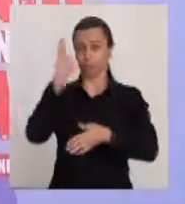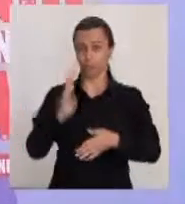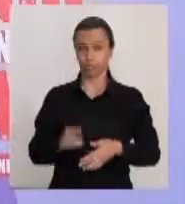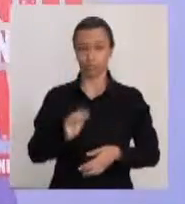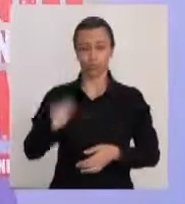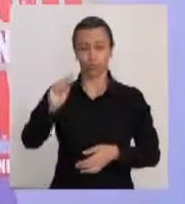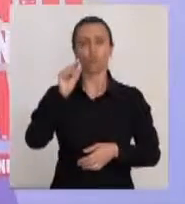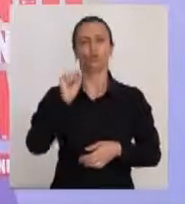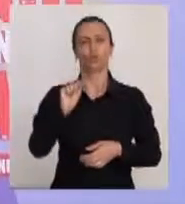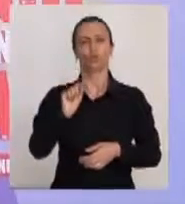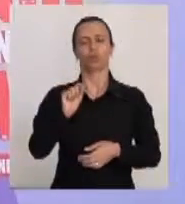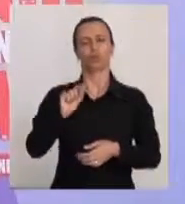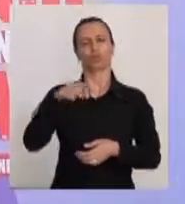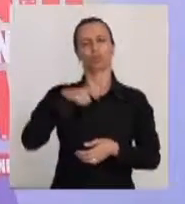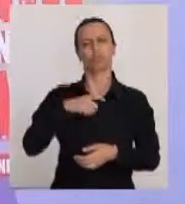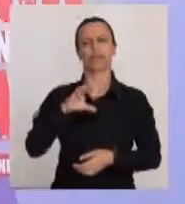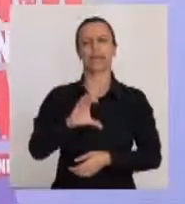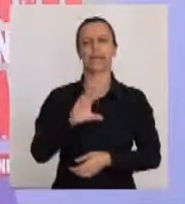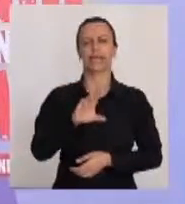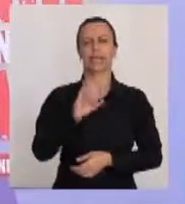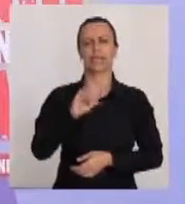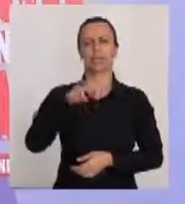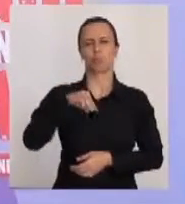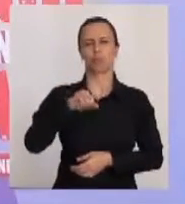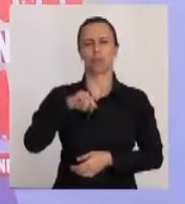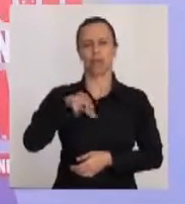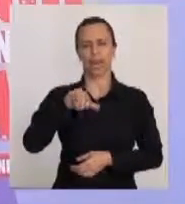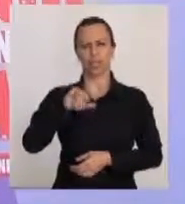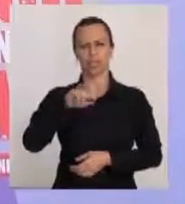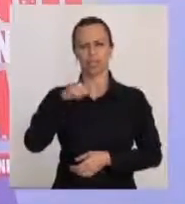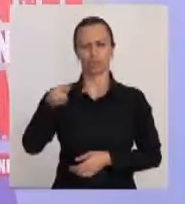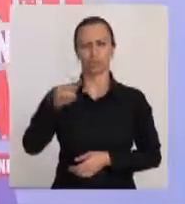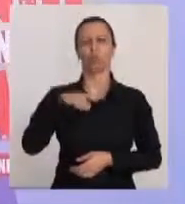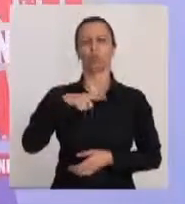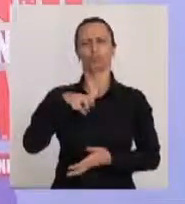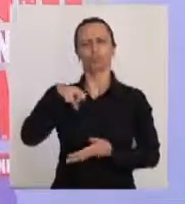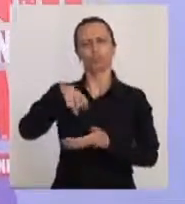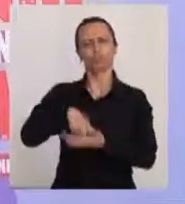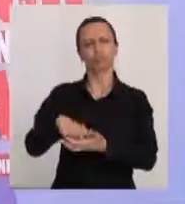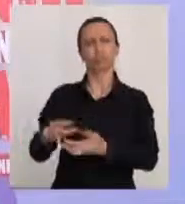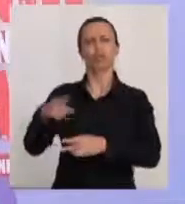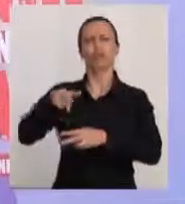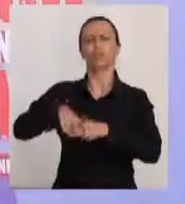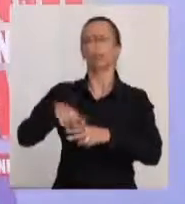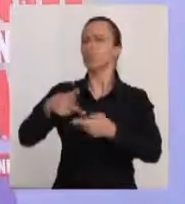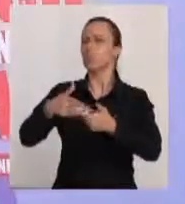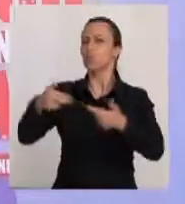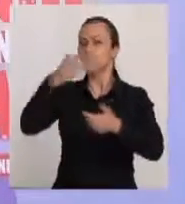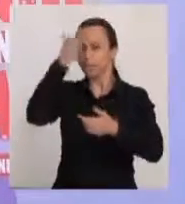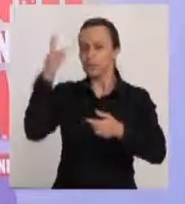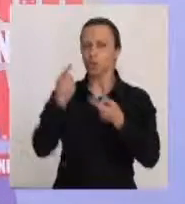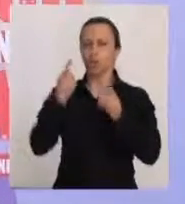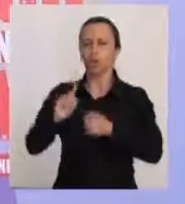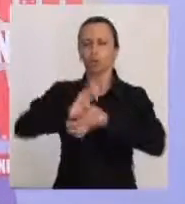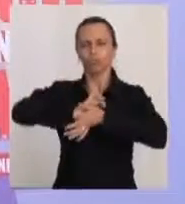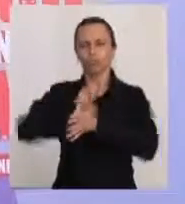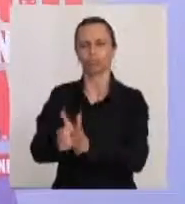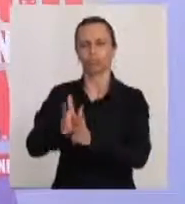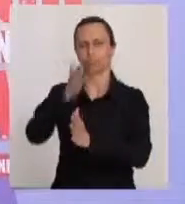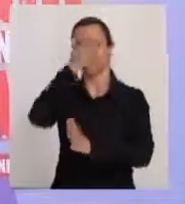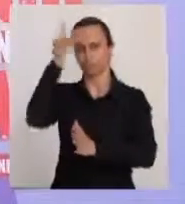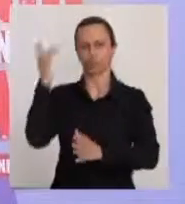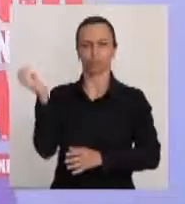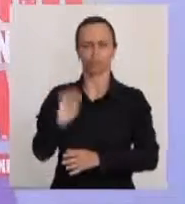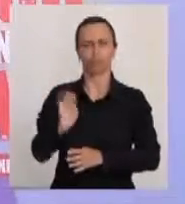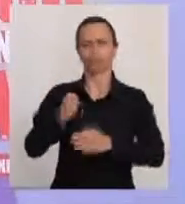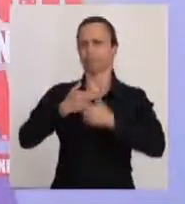Brasil, tal como a criminalização da homofobia. Apesar de que o Ministério Público não pode deliberar sobre essa matéria, a gente